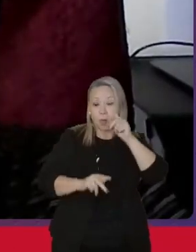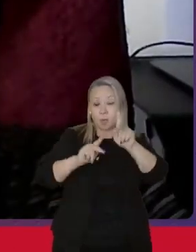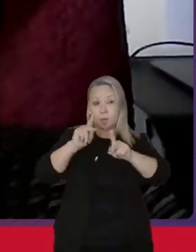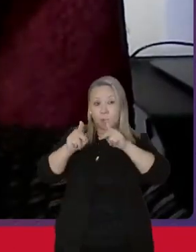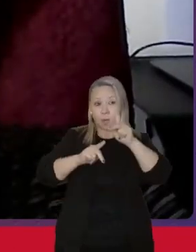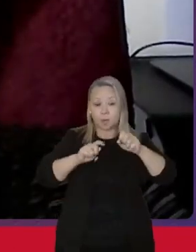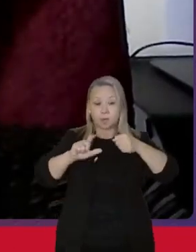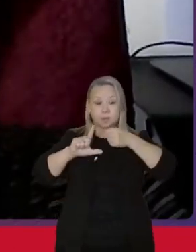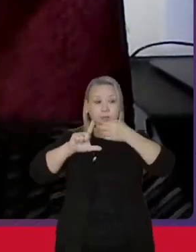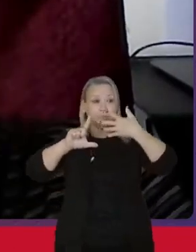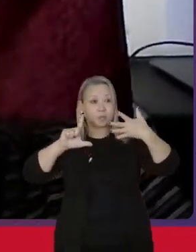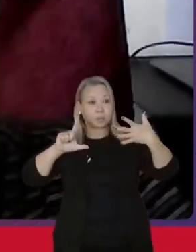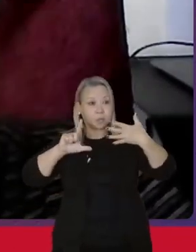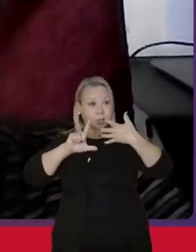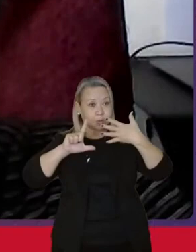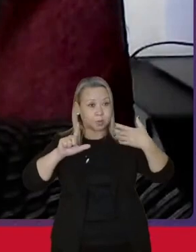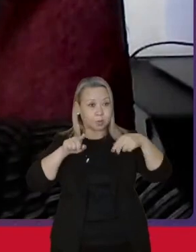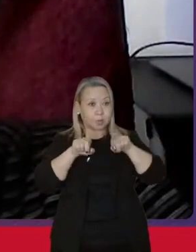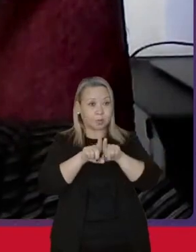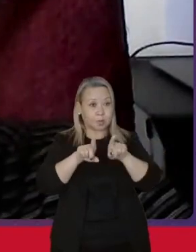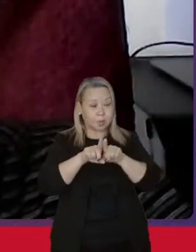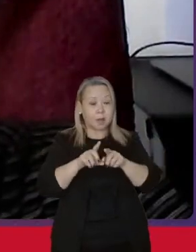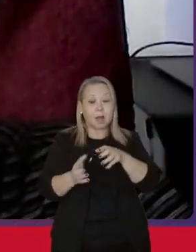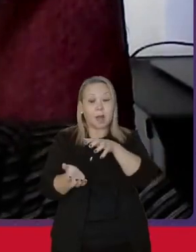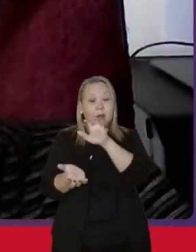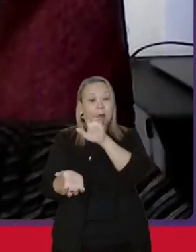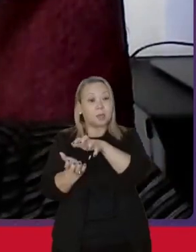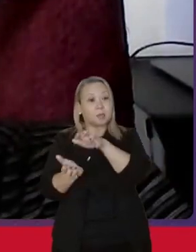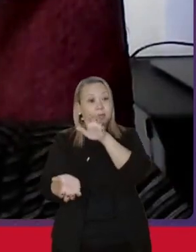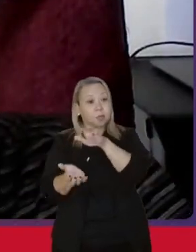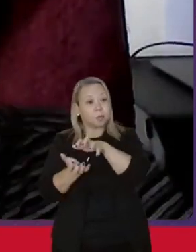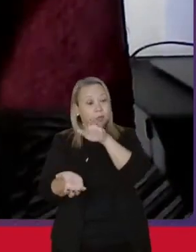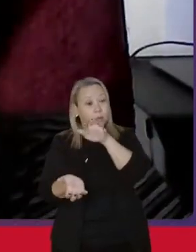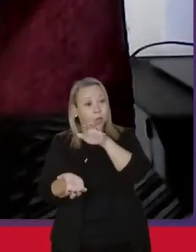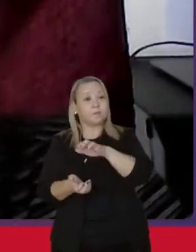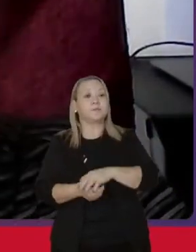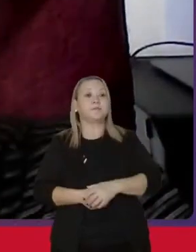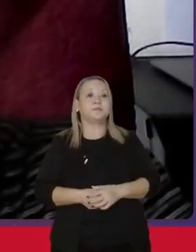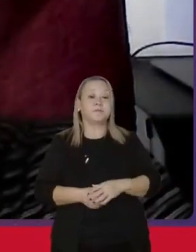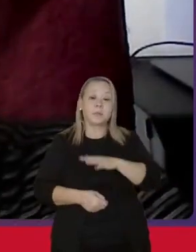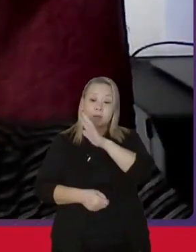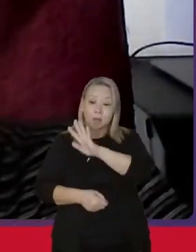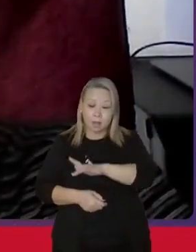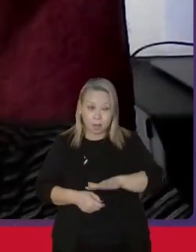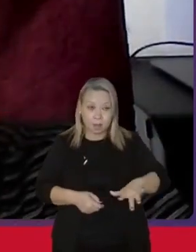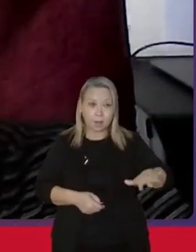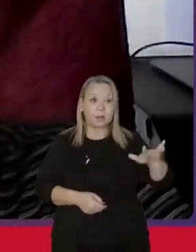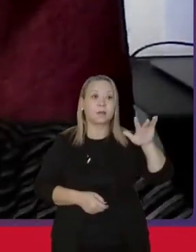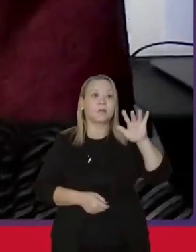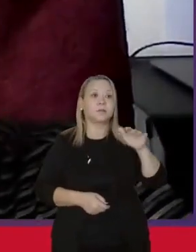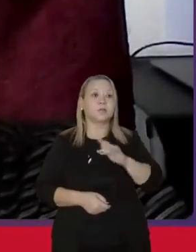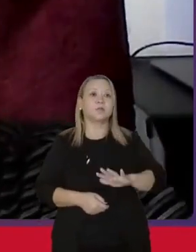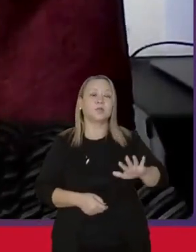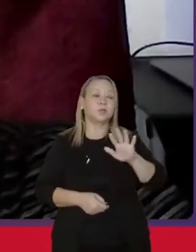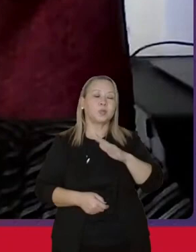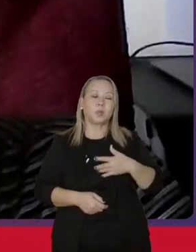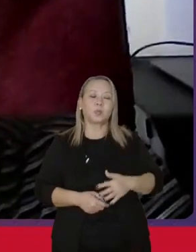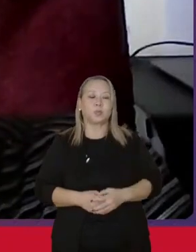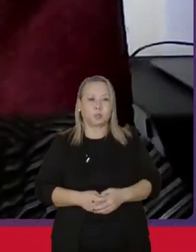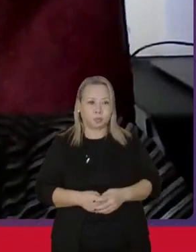LGBT, para idosos, para crianças, enfim.